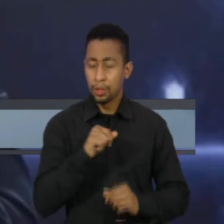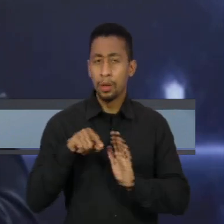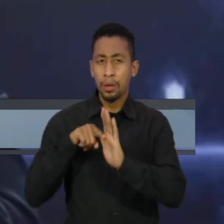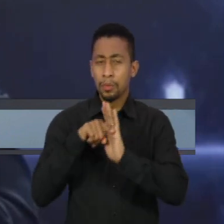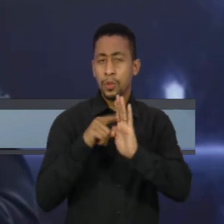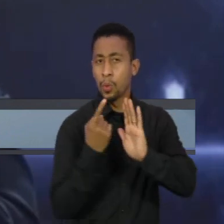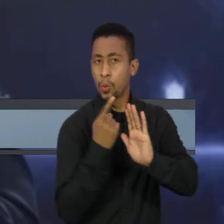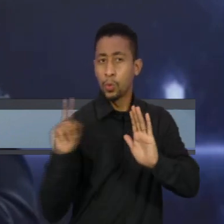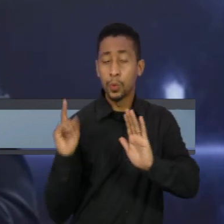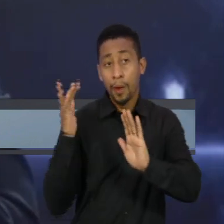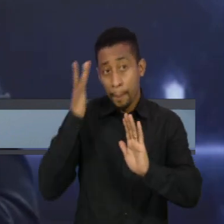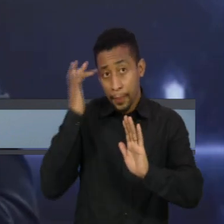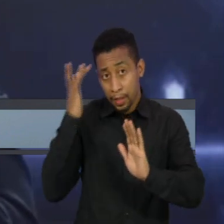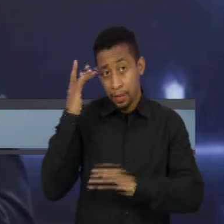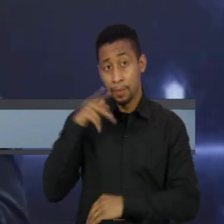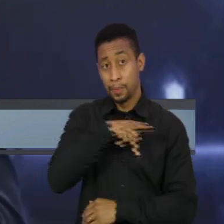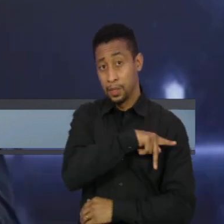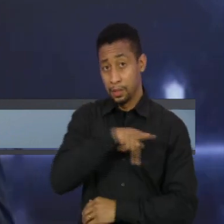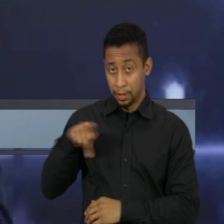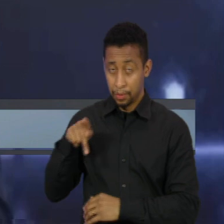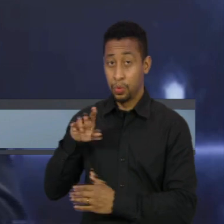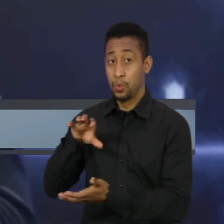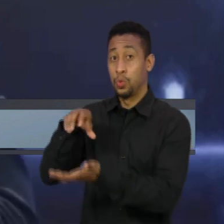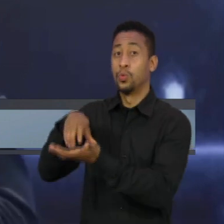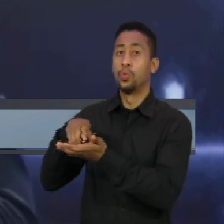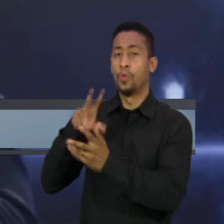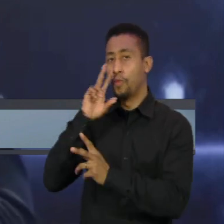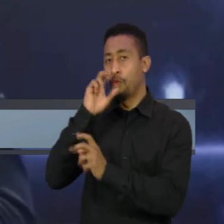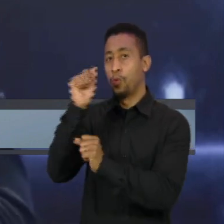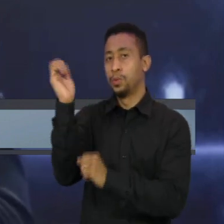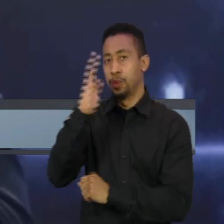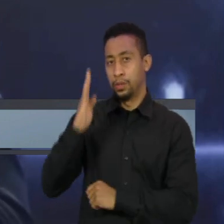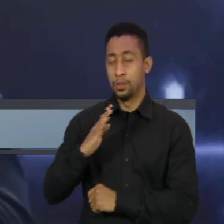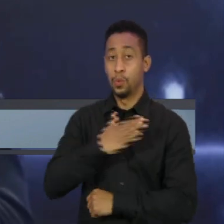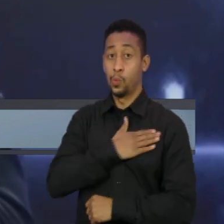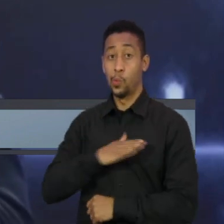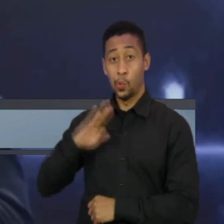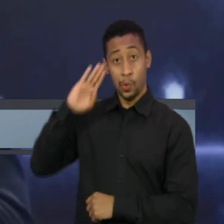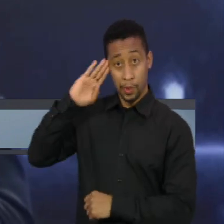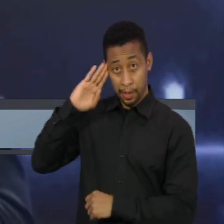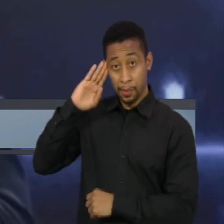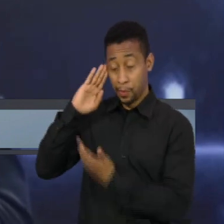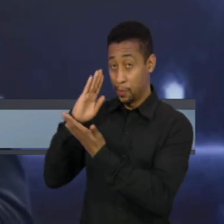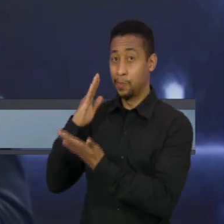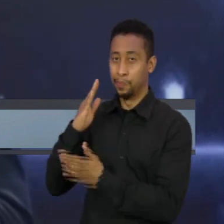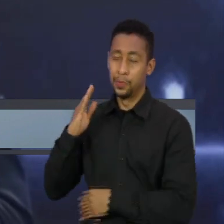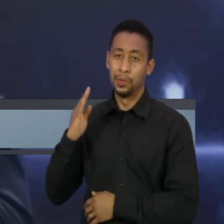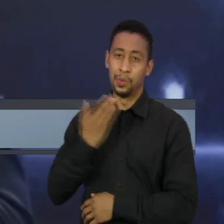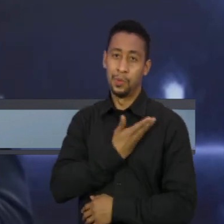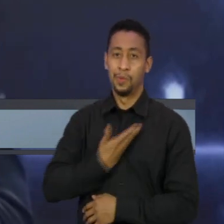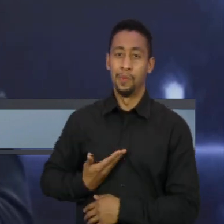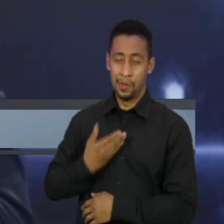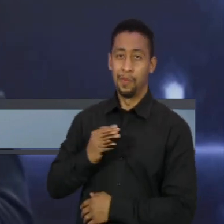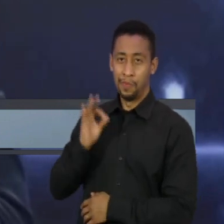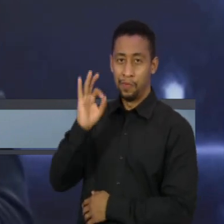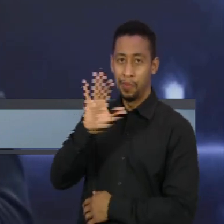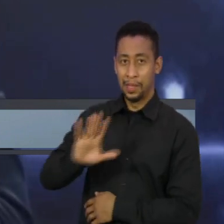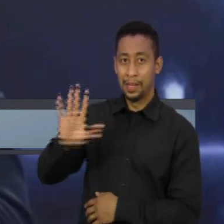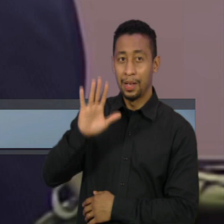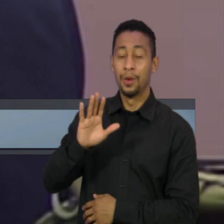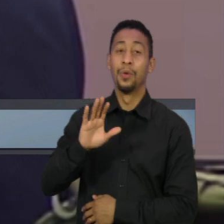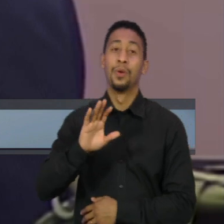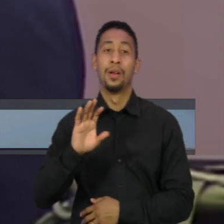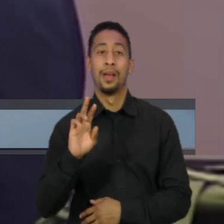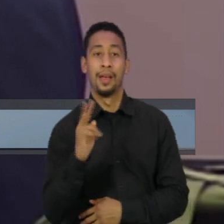amanhã com o presidente do Instituto Força Brasil, o coronel da reserva, Élcio Bruno. Ele teria intermediado um encontro entre a